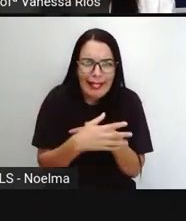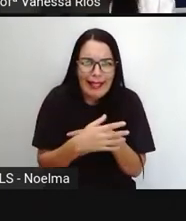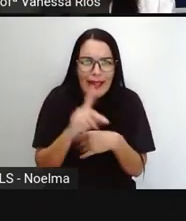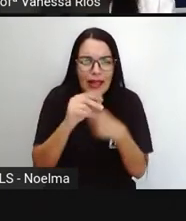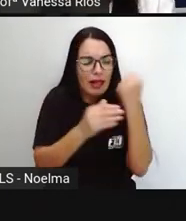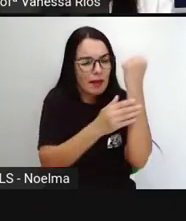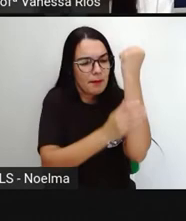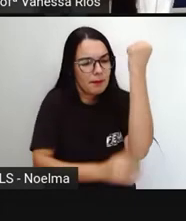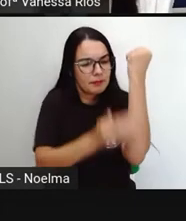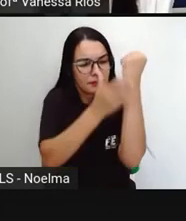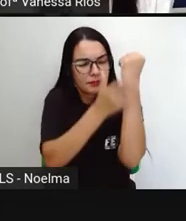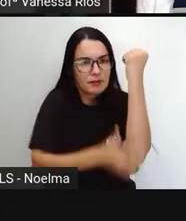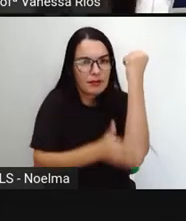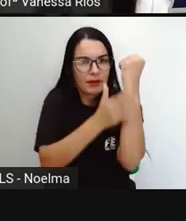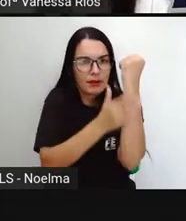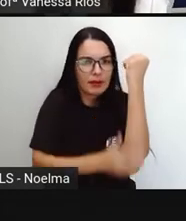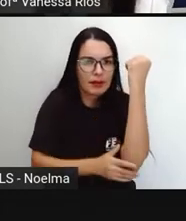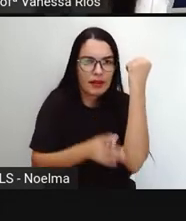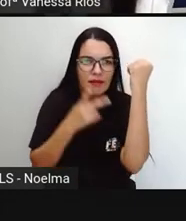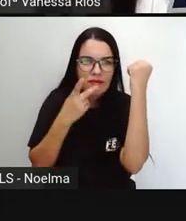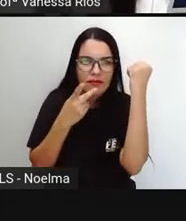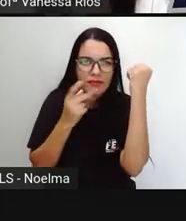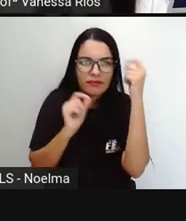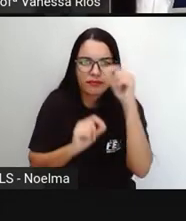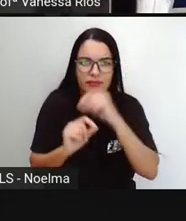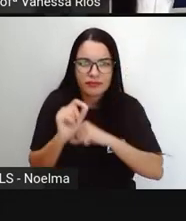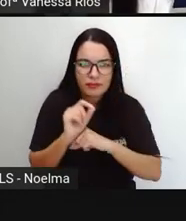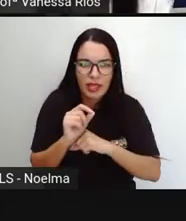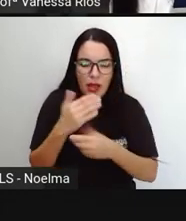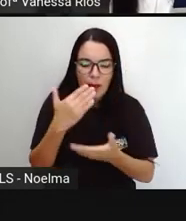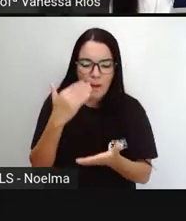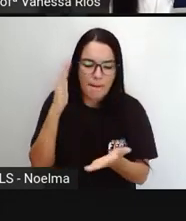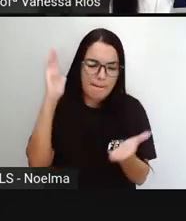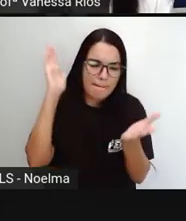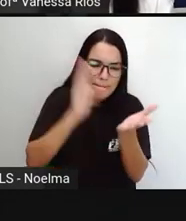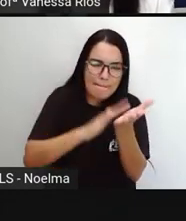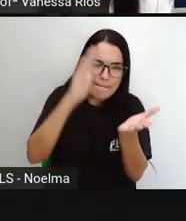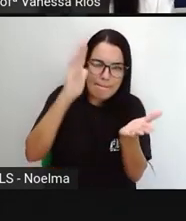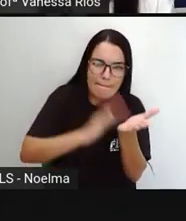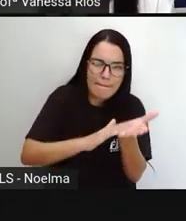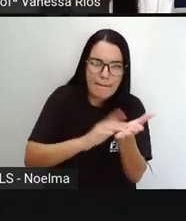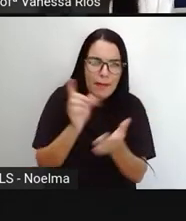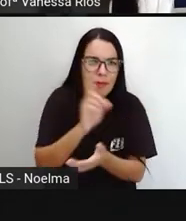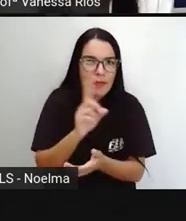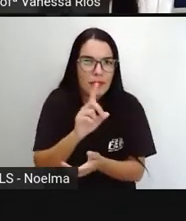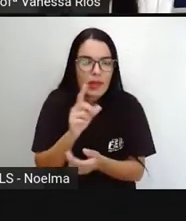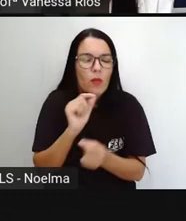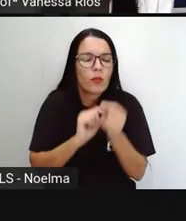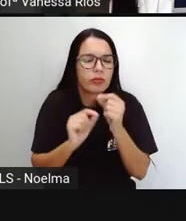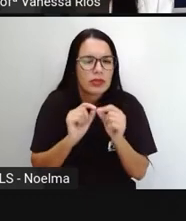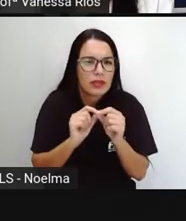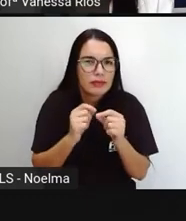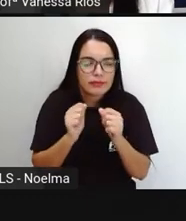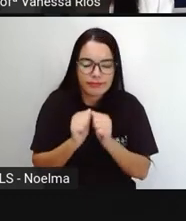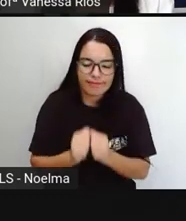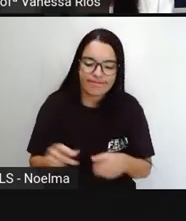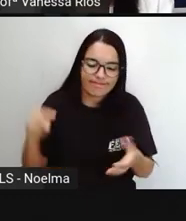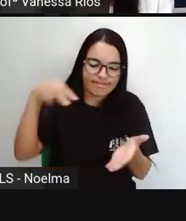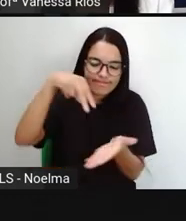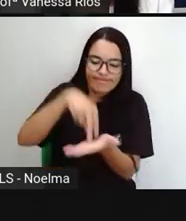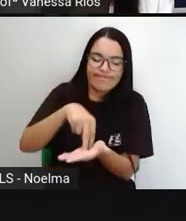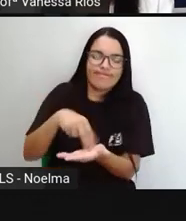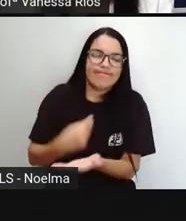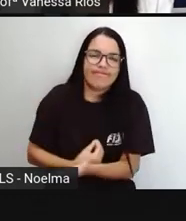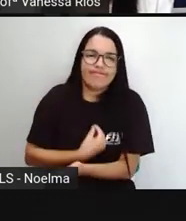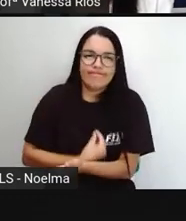Abacaxi é coisa difícil de fazer. Dar bolo em alguém é não aparecer. Pauleira é